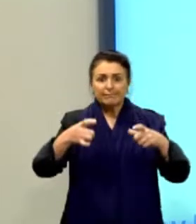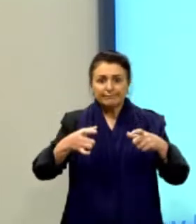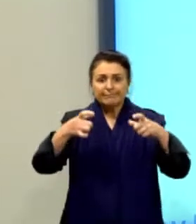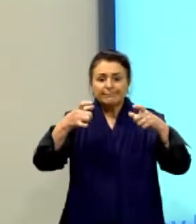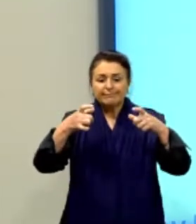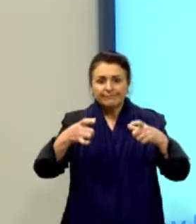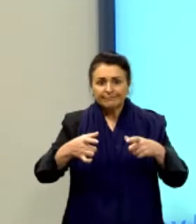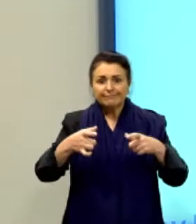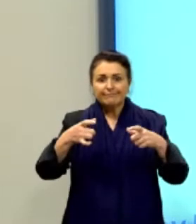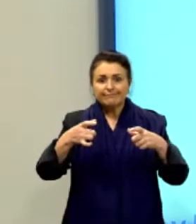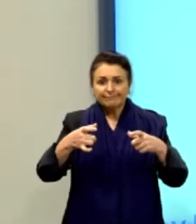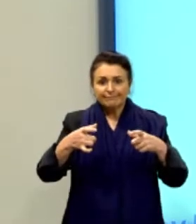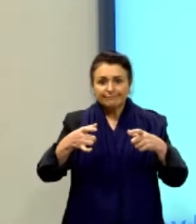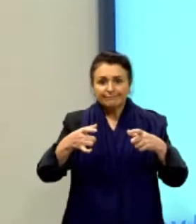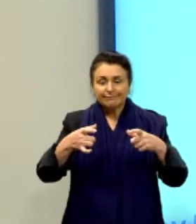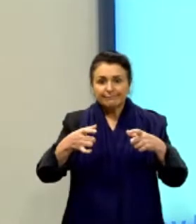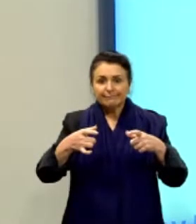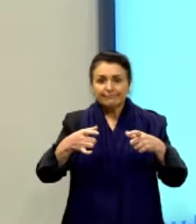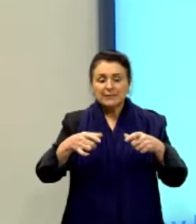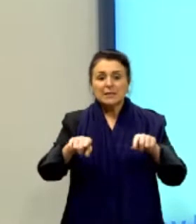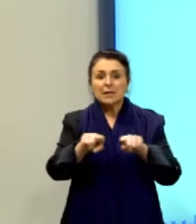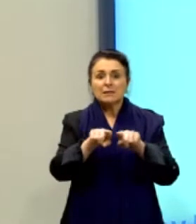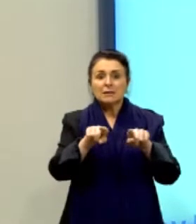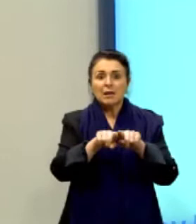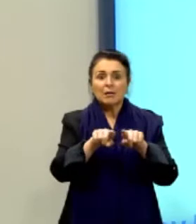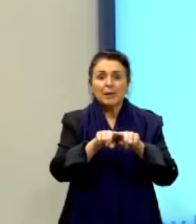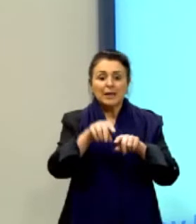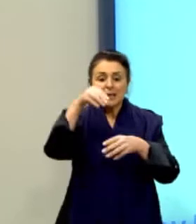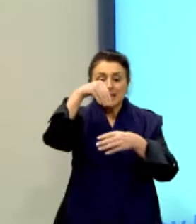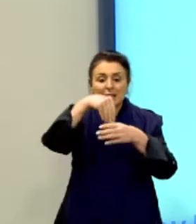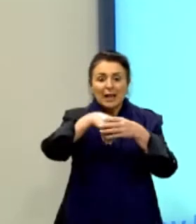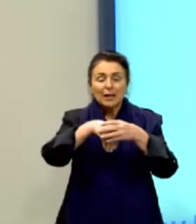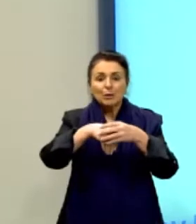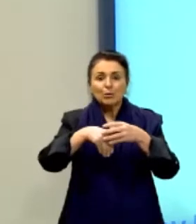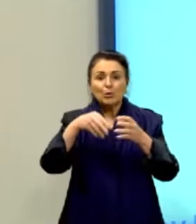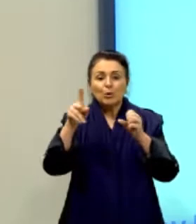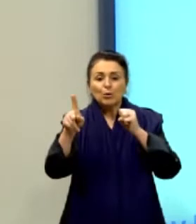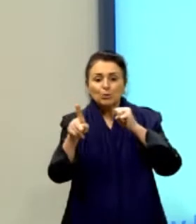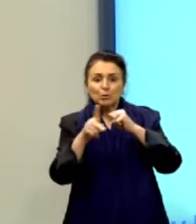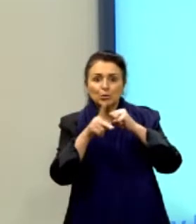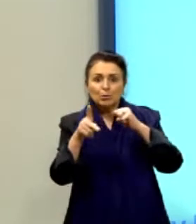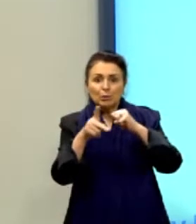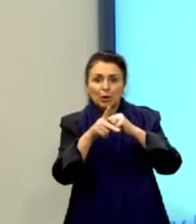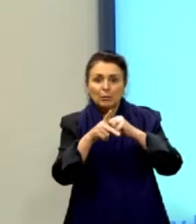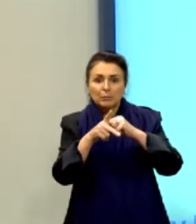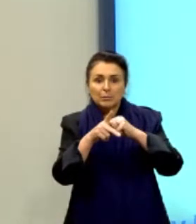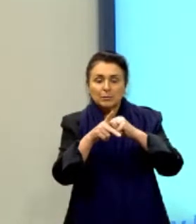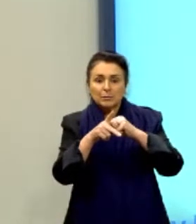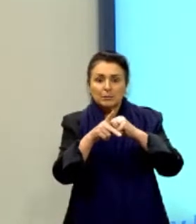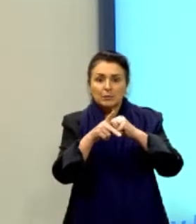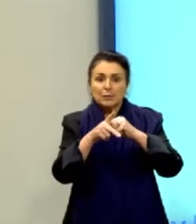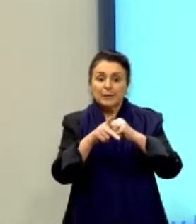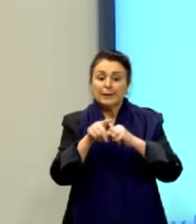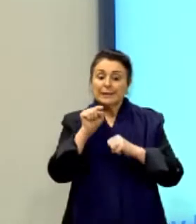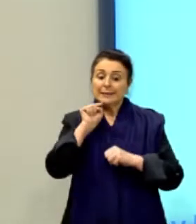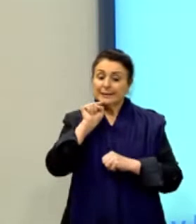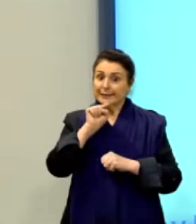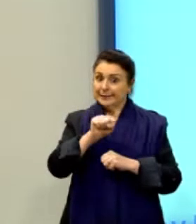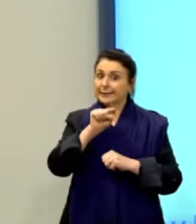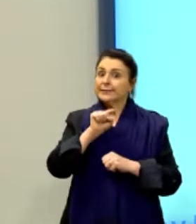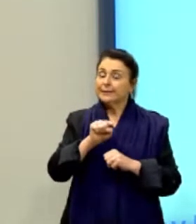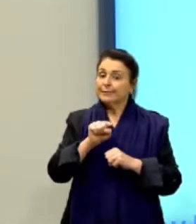no interior dos shoppings, os quais normalmente